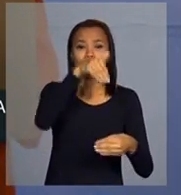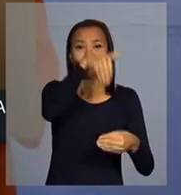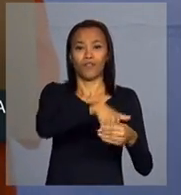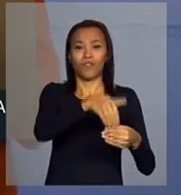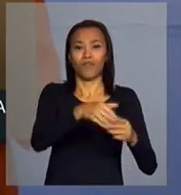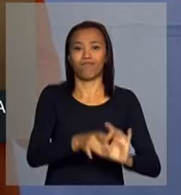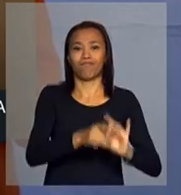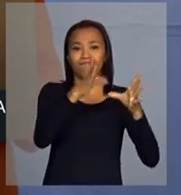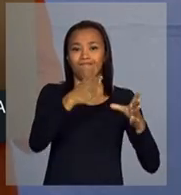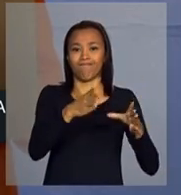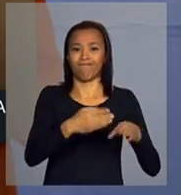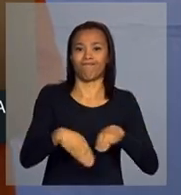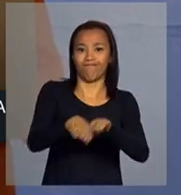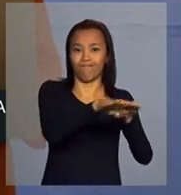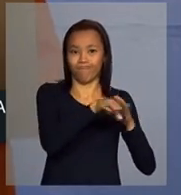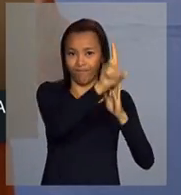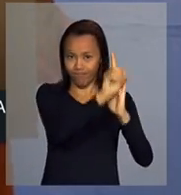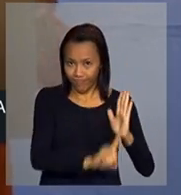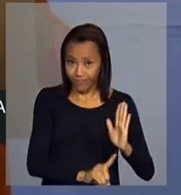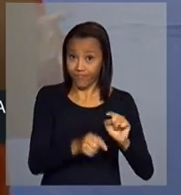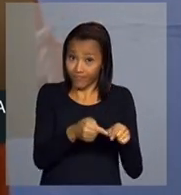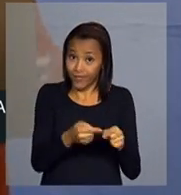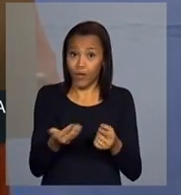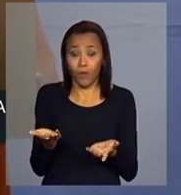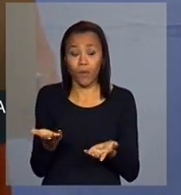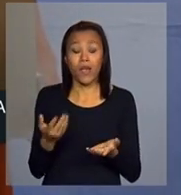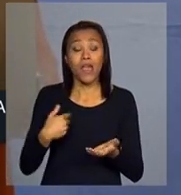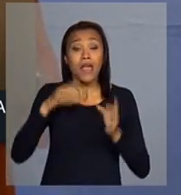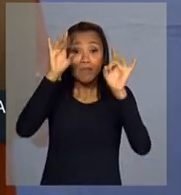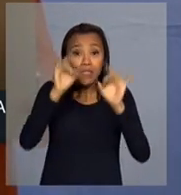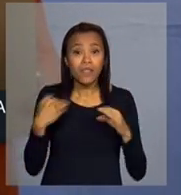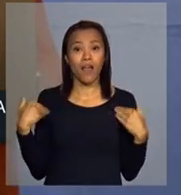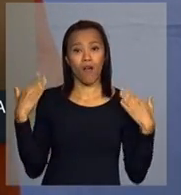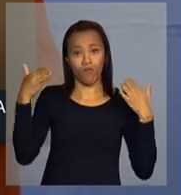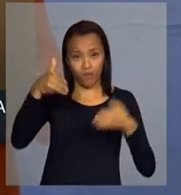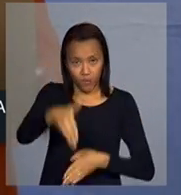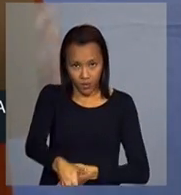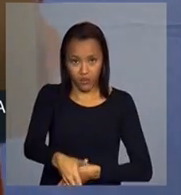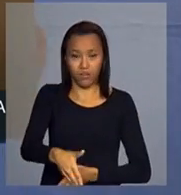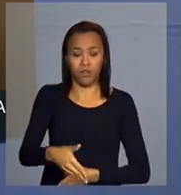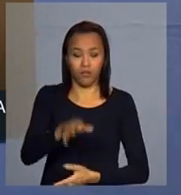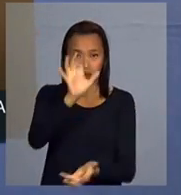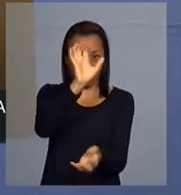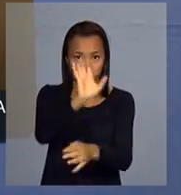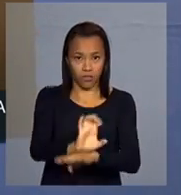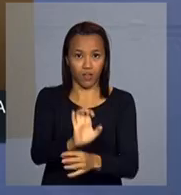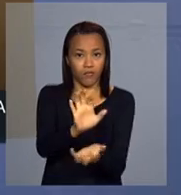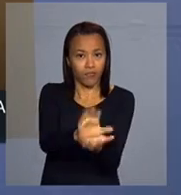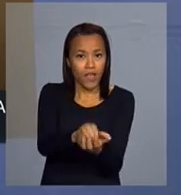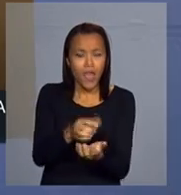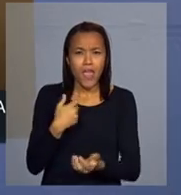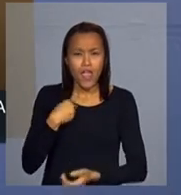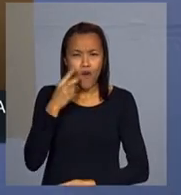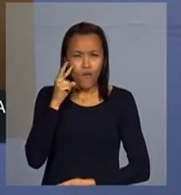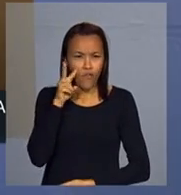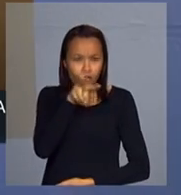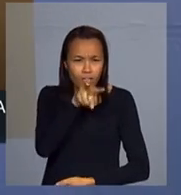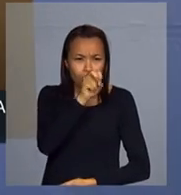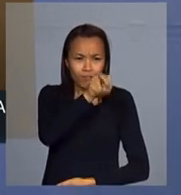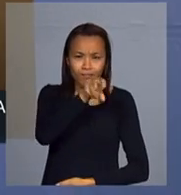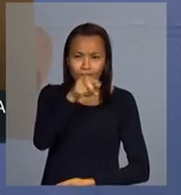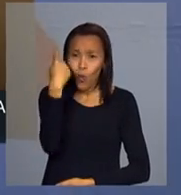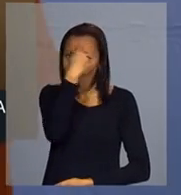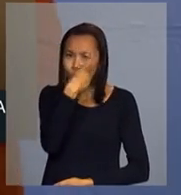Nordeste é especial ao estar aqui em Pernambuco. Eu olho no rosto de cada um de